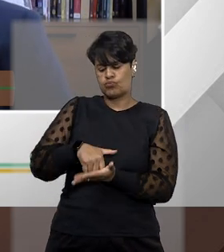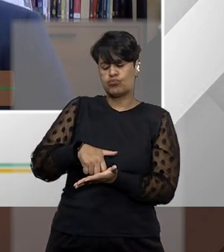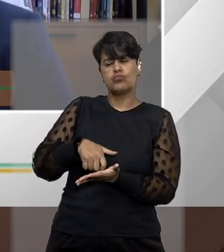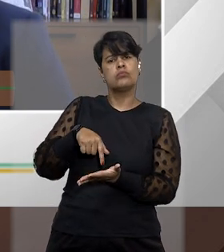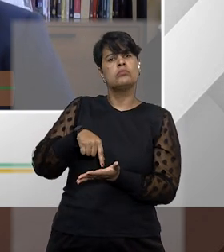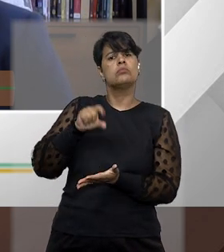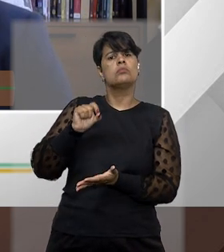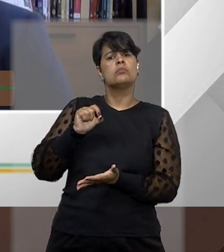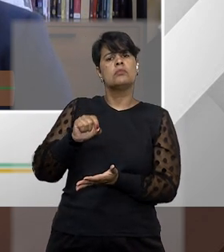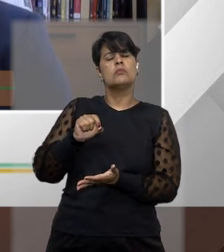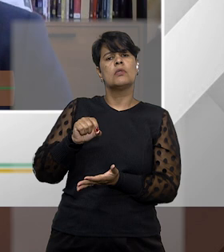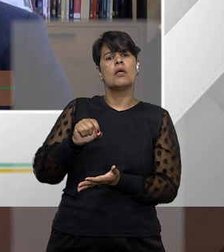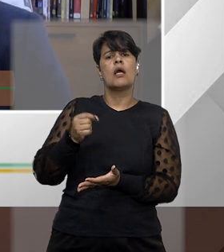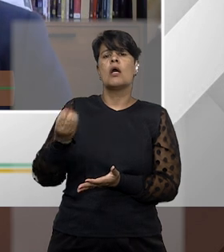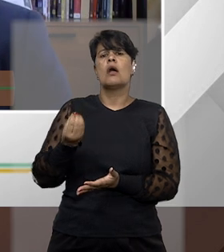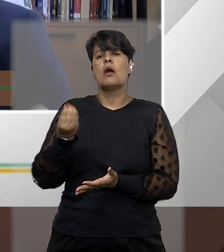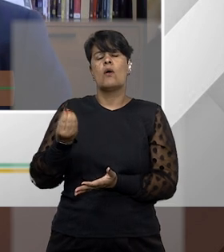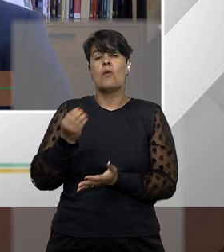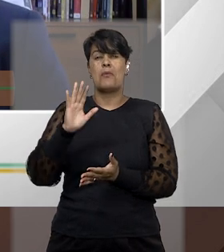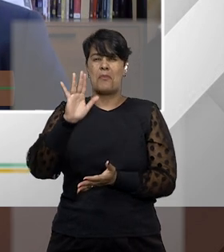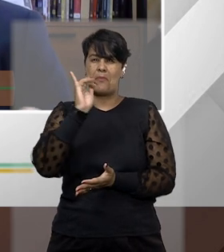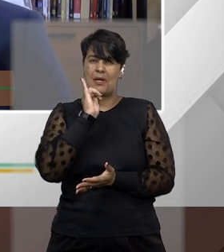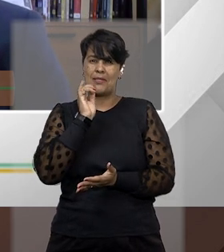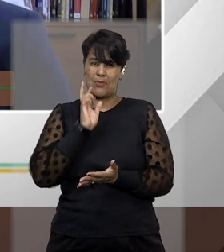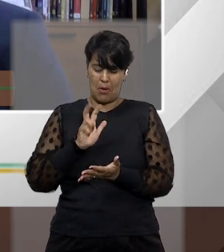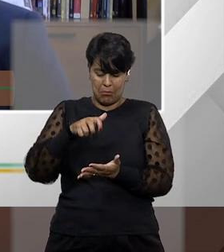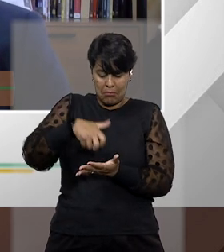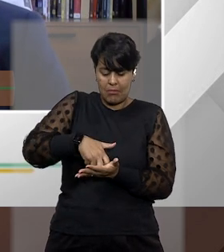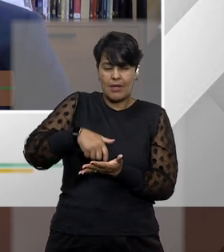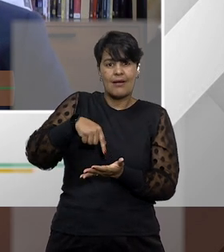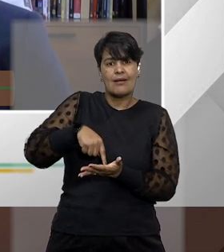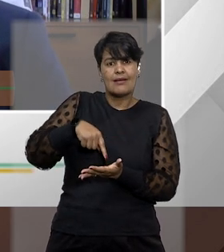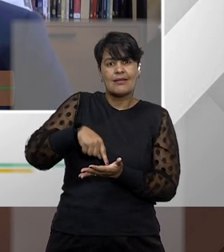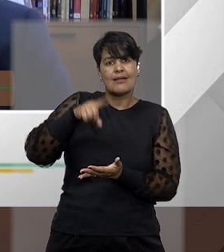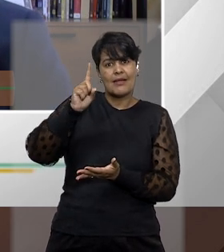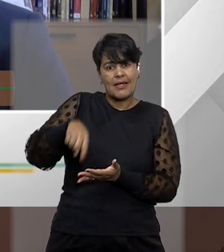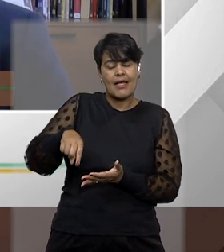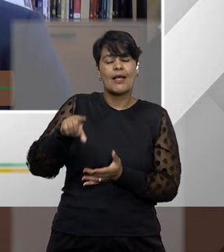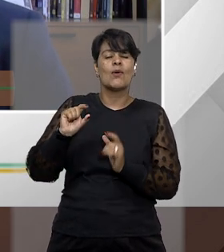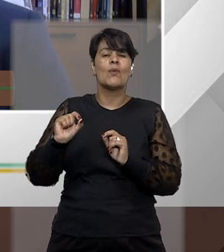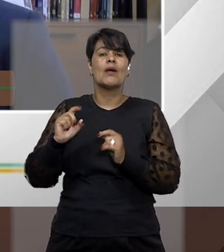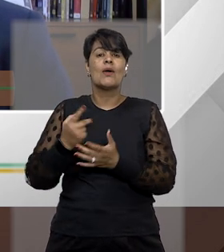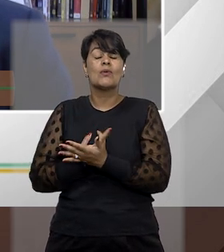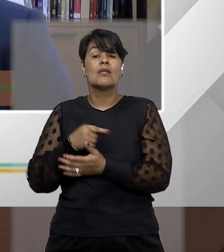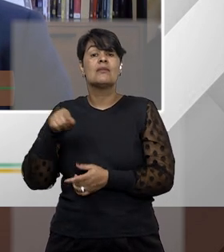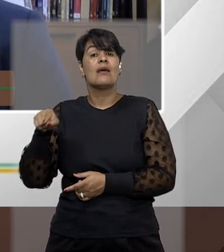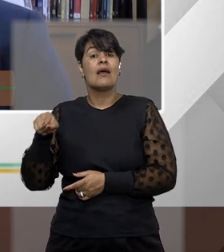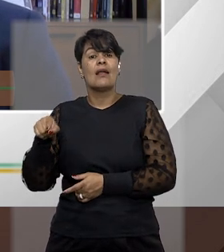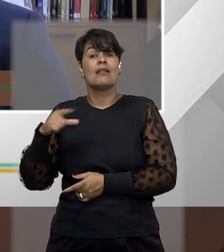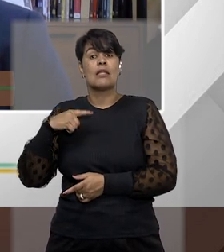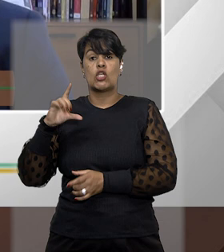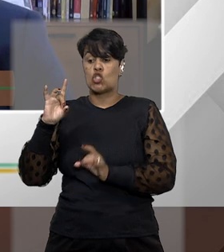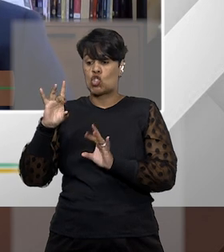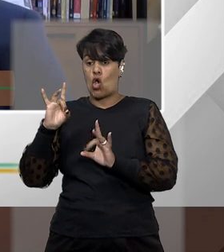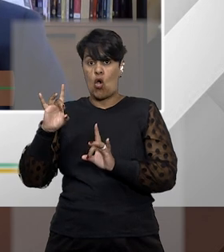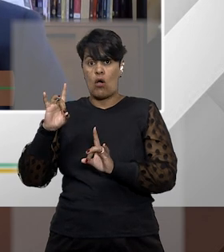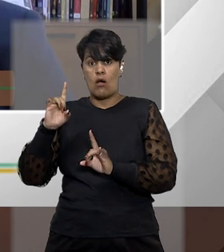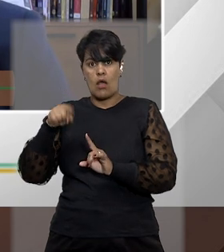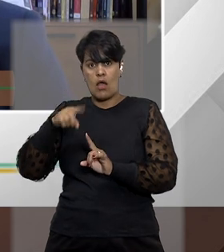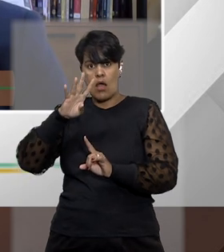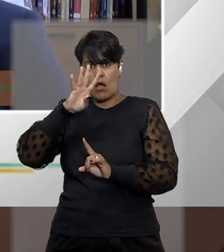numa ação de mandato de segurança, porque a sentença numa ação desse remédio constitucional, ela não tem a finalidade apenas de